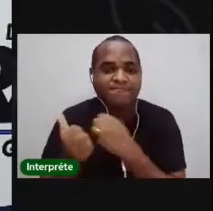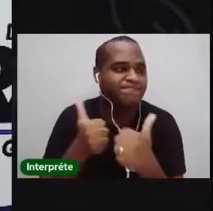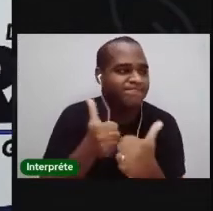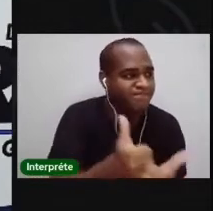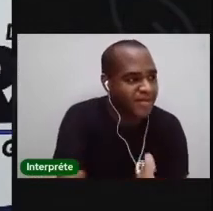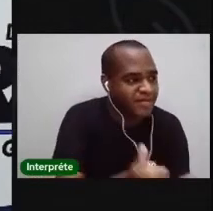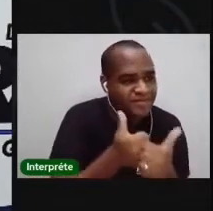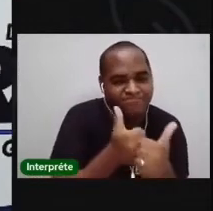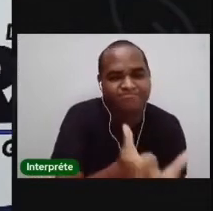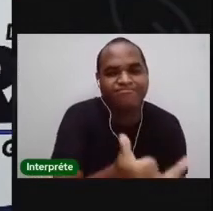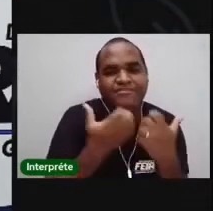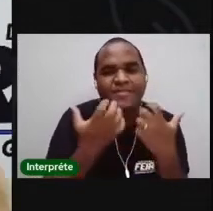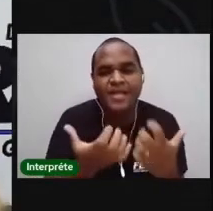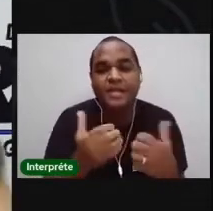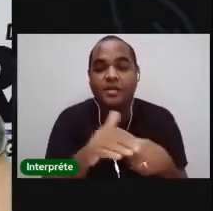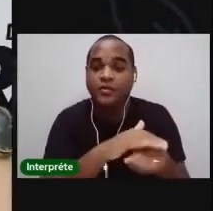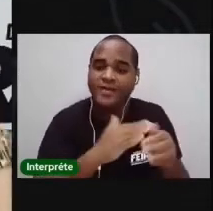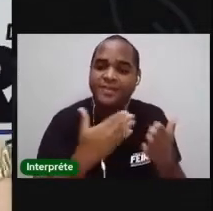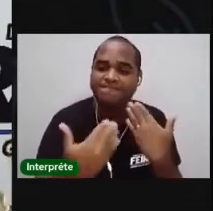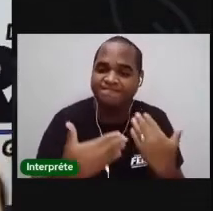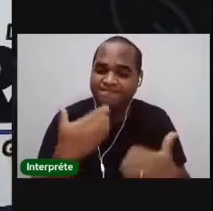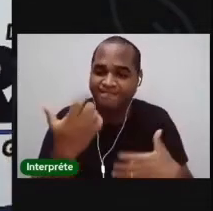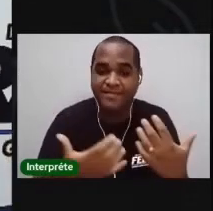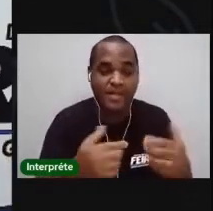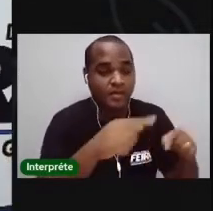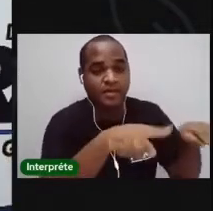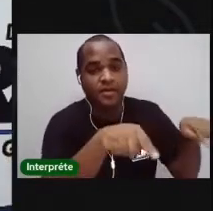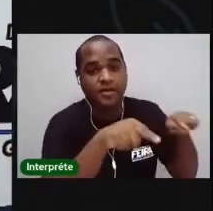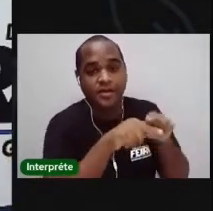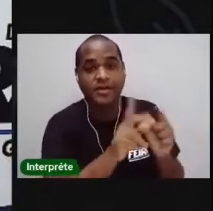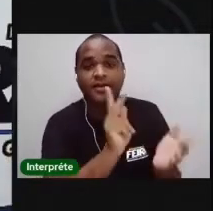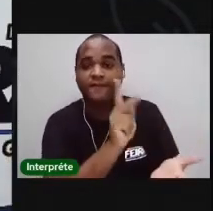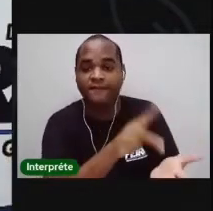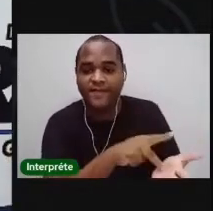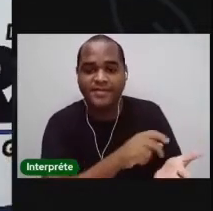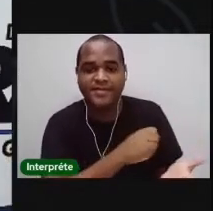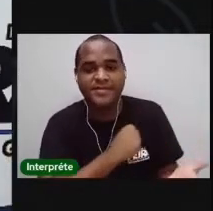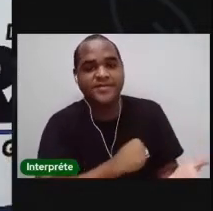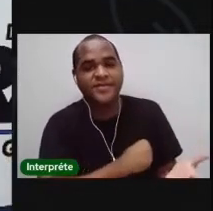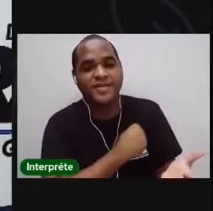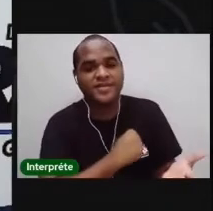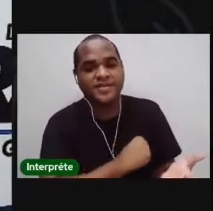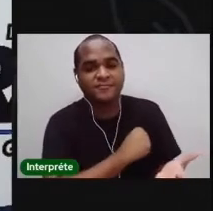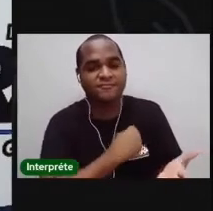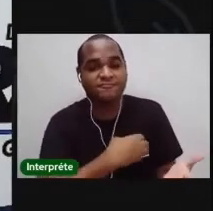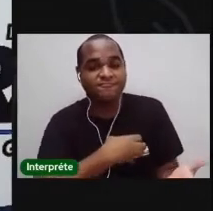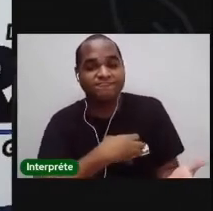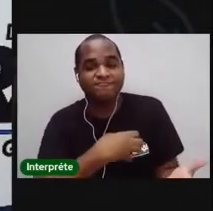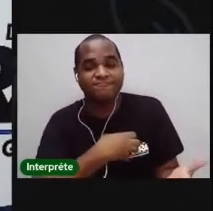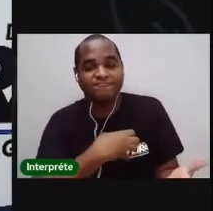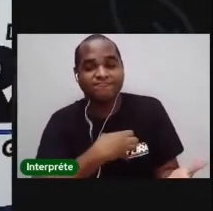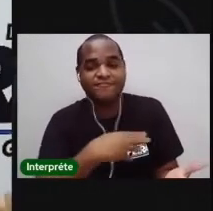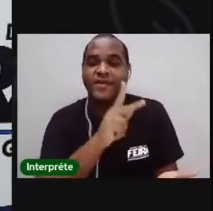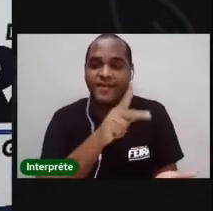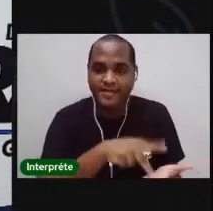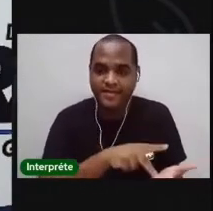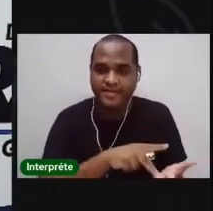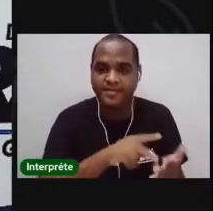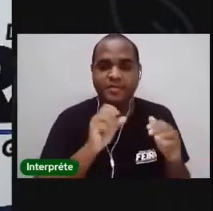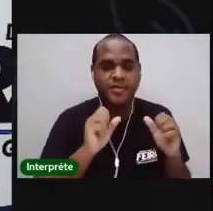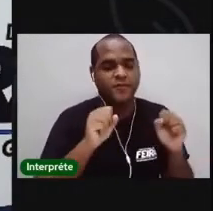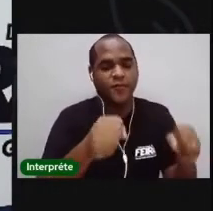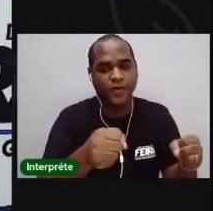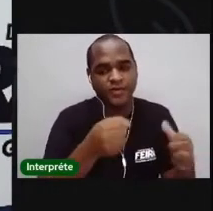conversar. Tudo aquilo que a gente fazia, né, no presencial. Então, a saudade fica tão grande no coração da gente, mas a gente precisa se